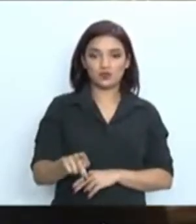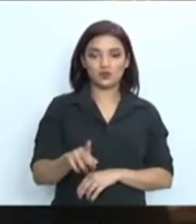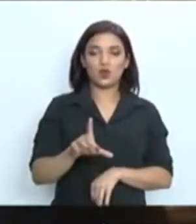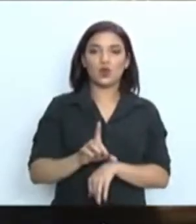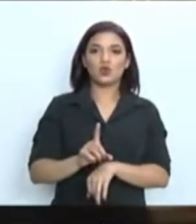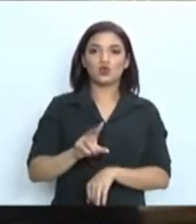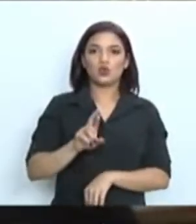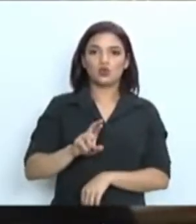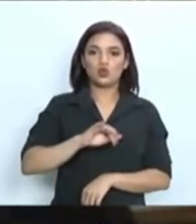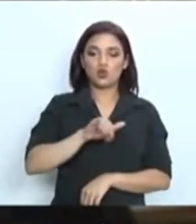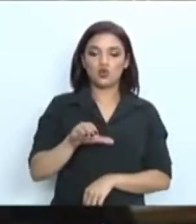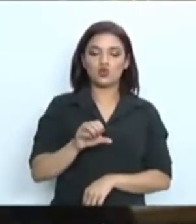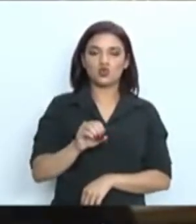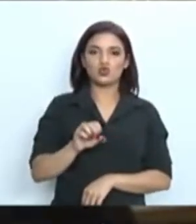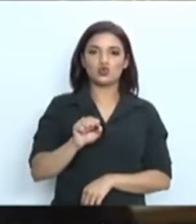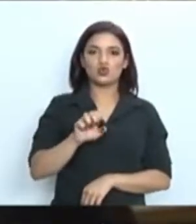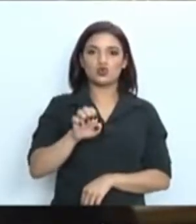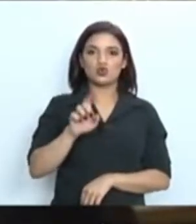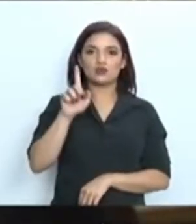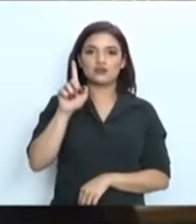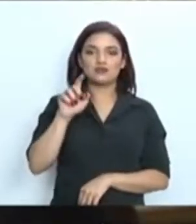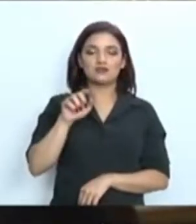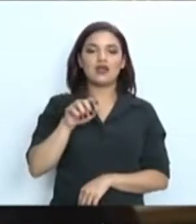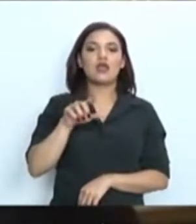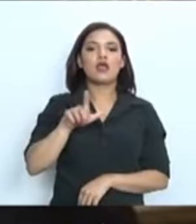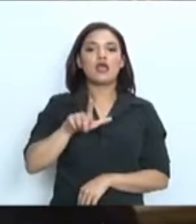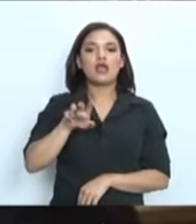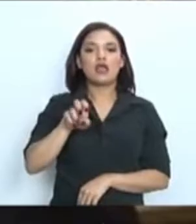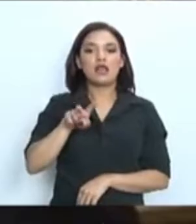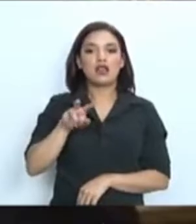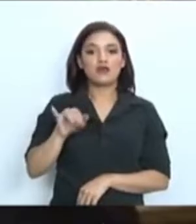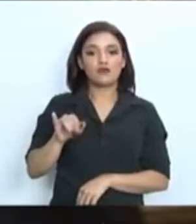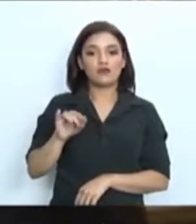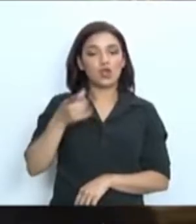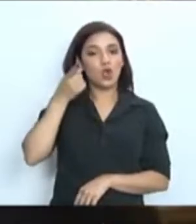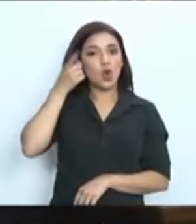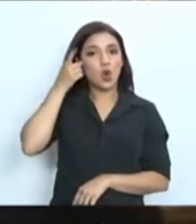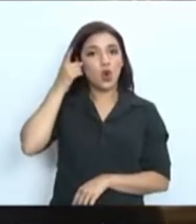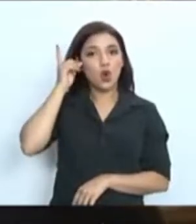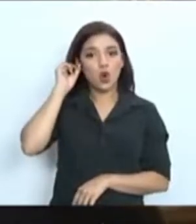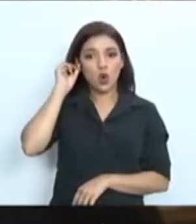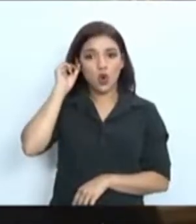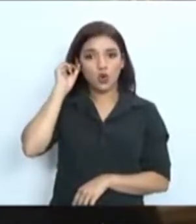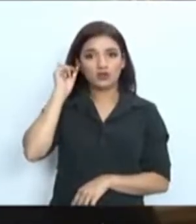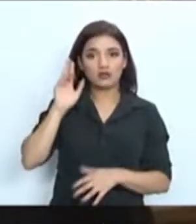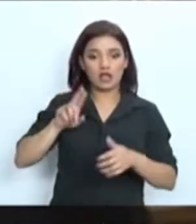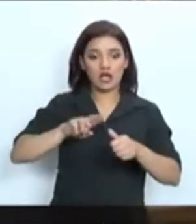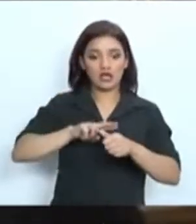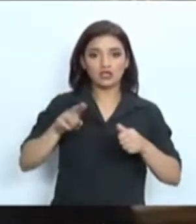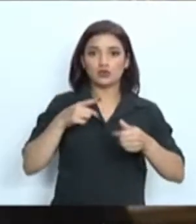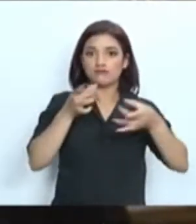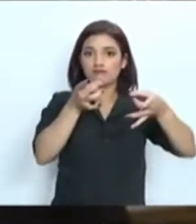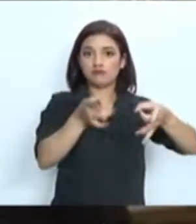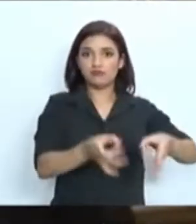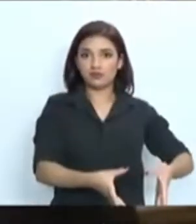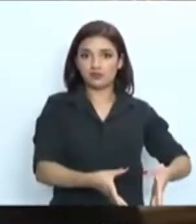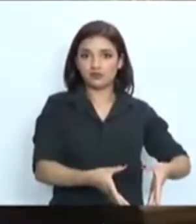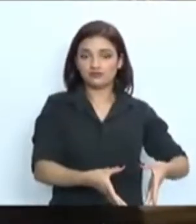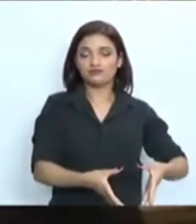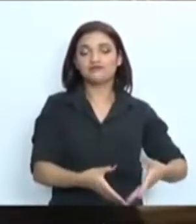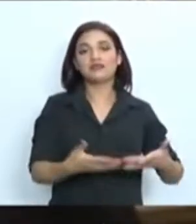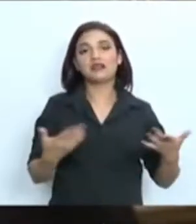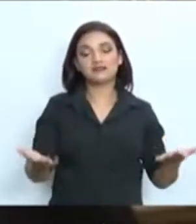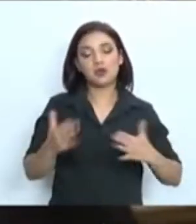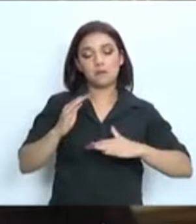Amaral, que ontem deixou a chefia da Advocacia Geral da União. É um brilhante